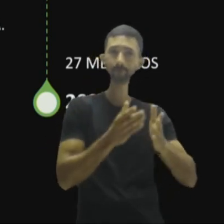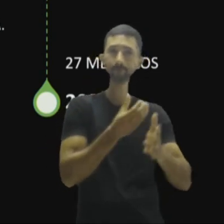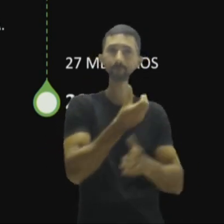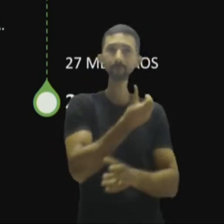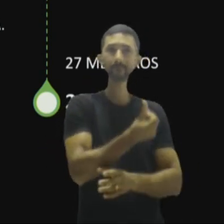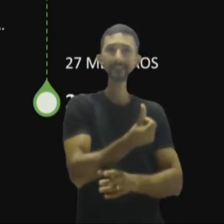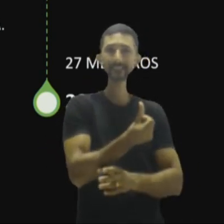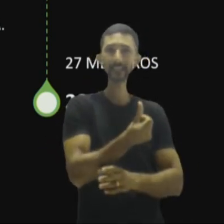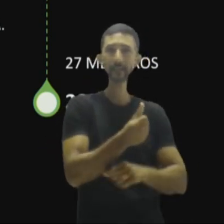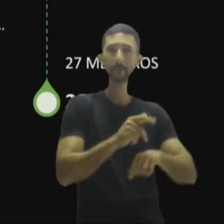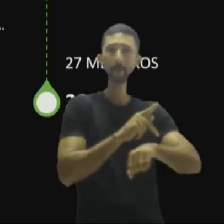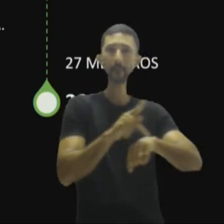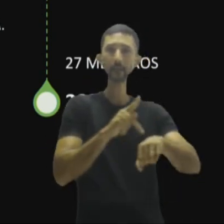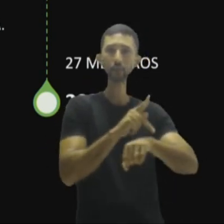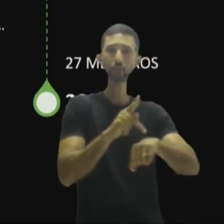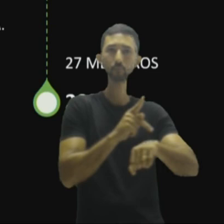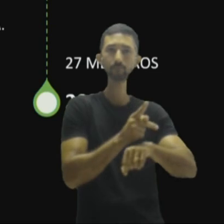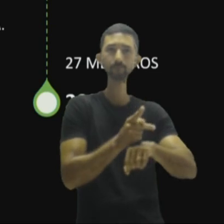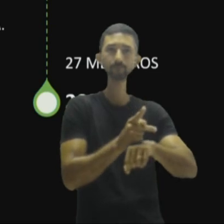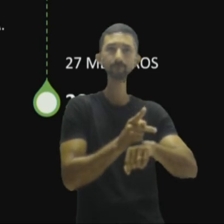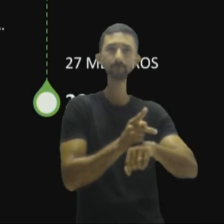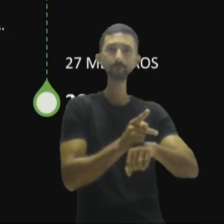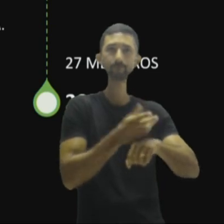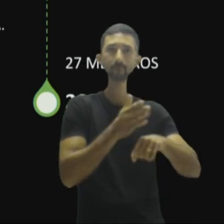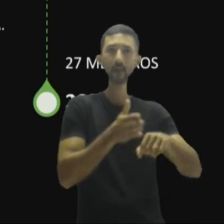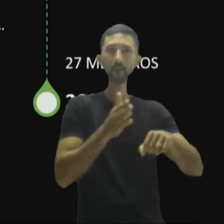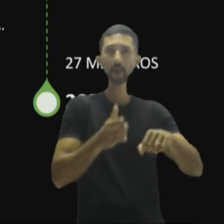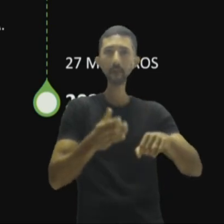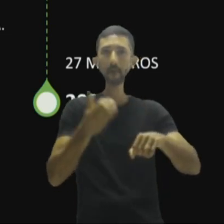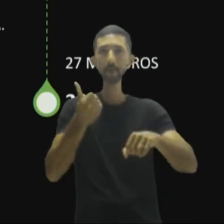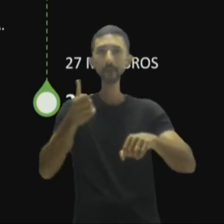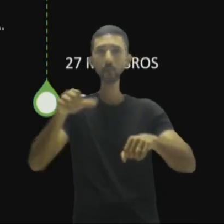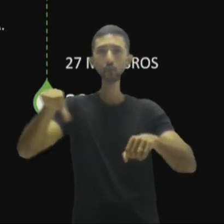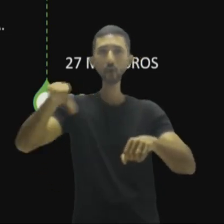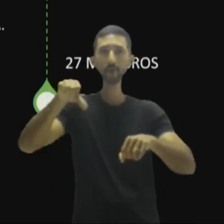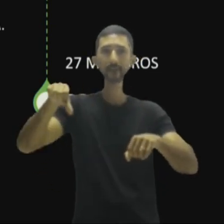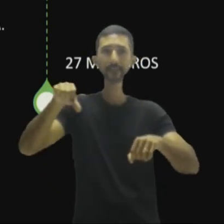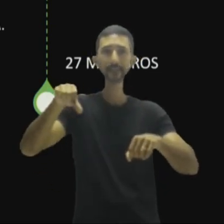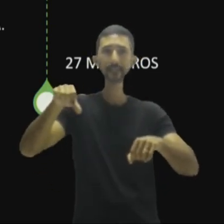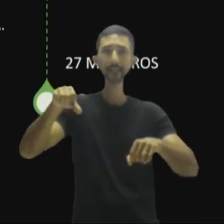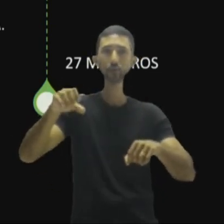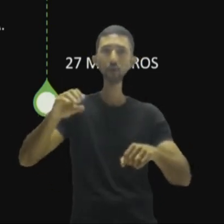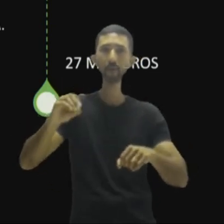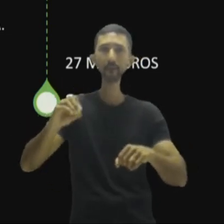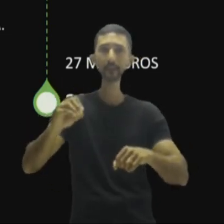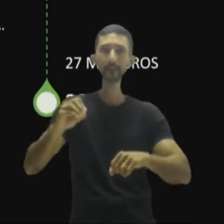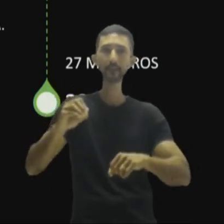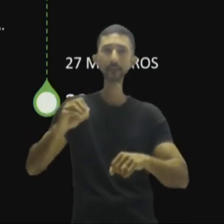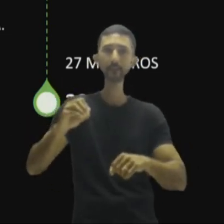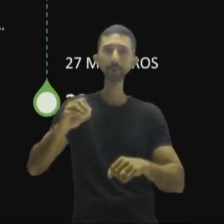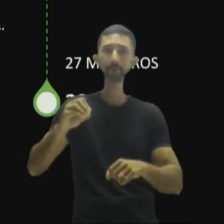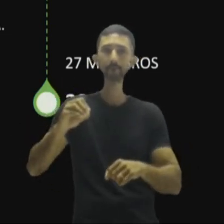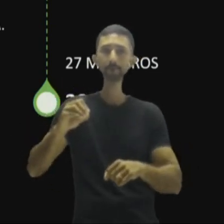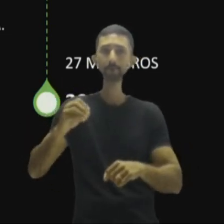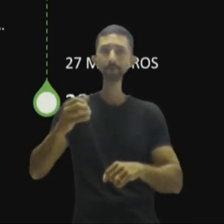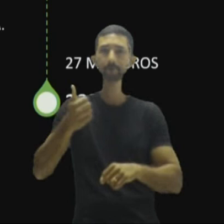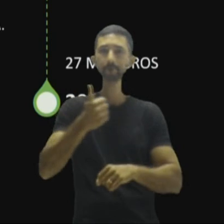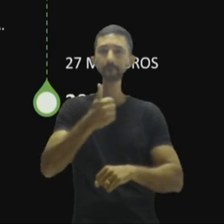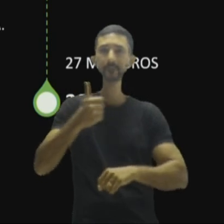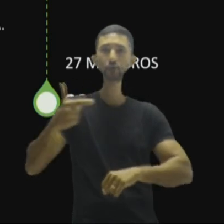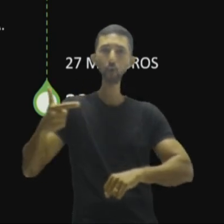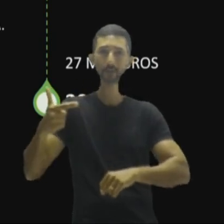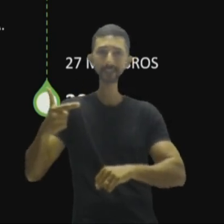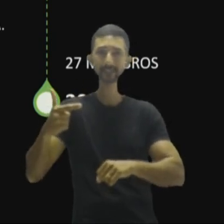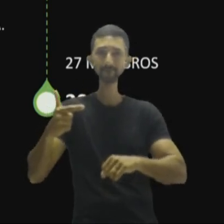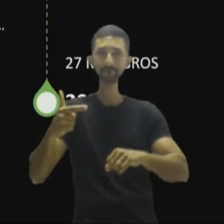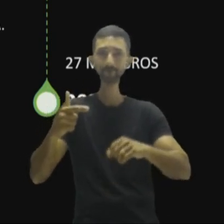seis membros. Em 1990, viram doze membros, que é o símbolo, inclusive a